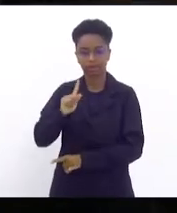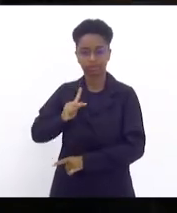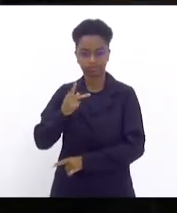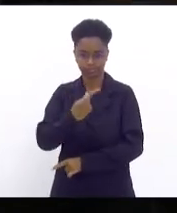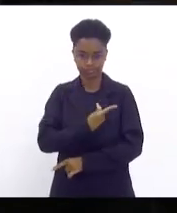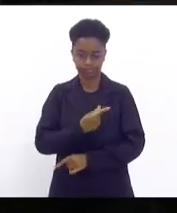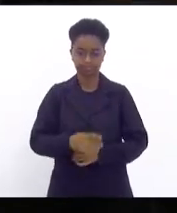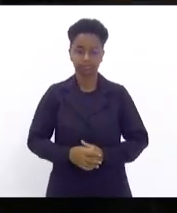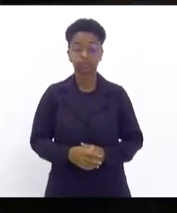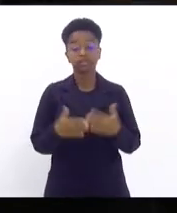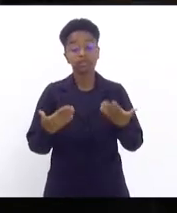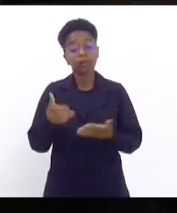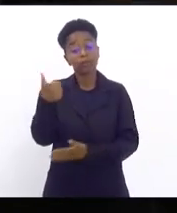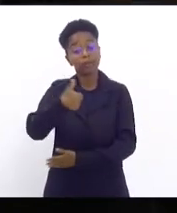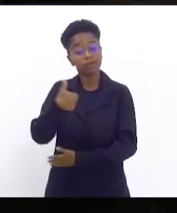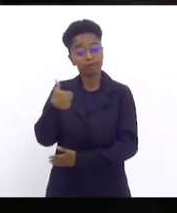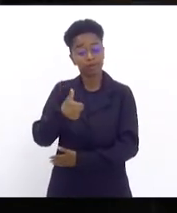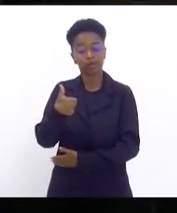Em primeiro lugar,